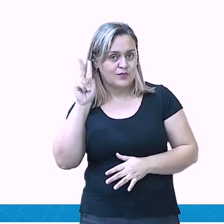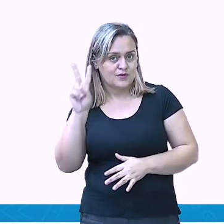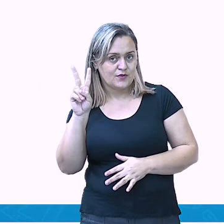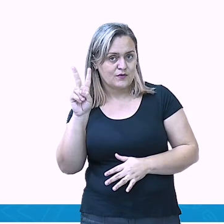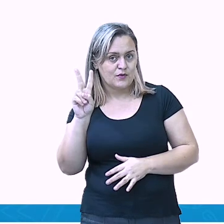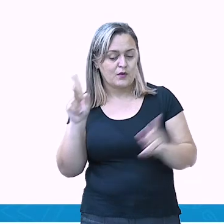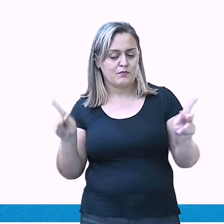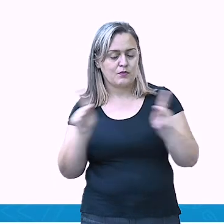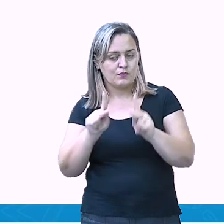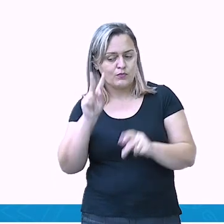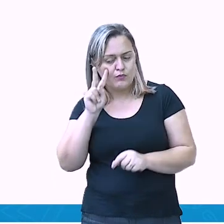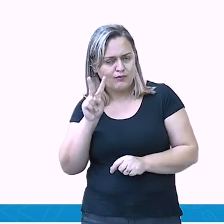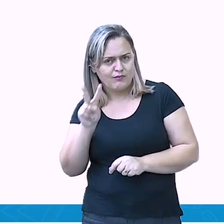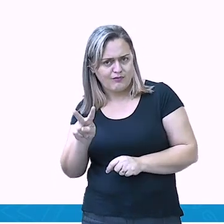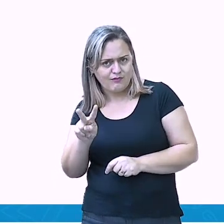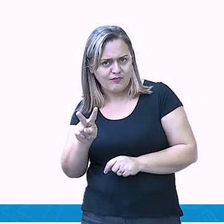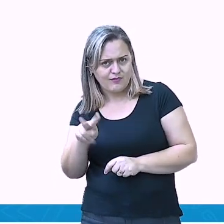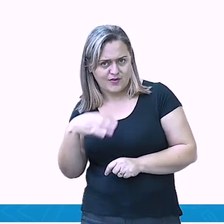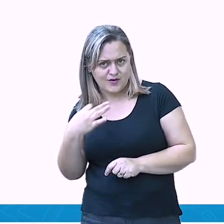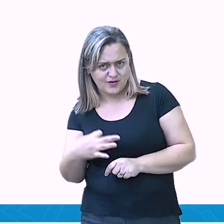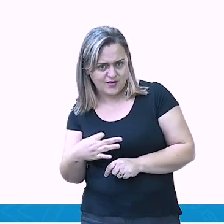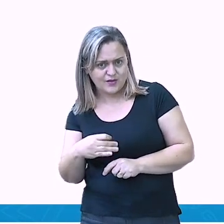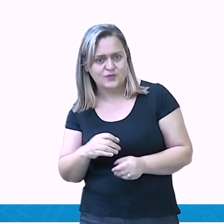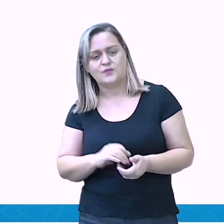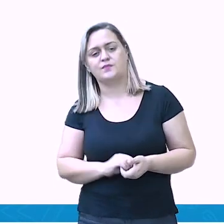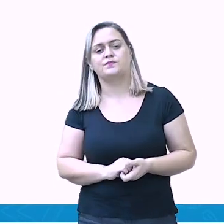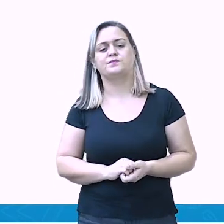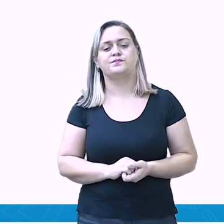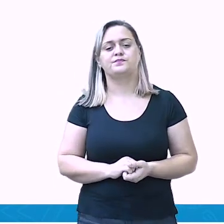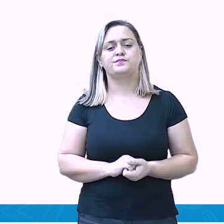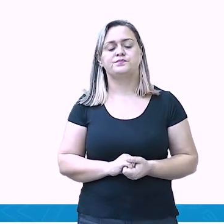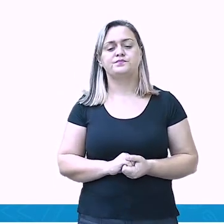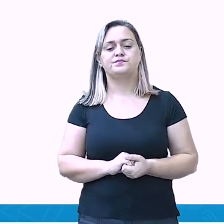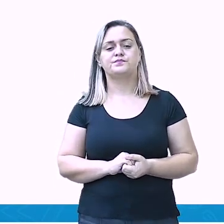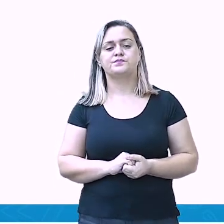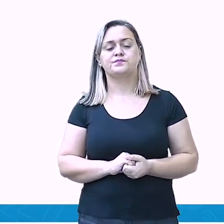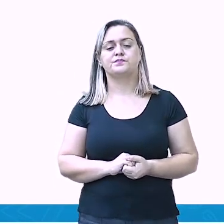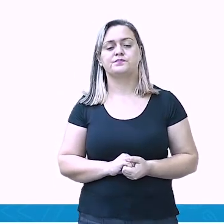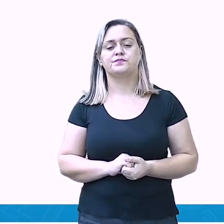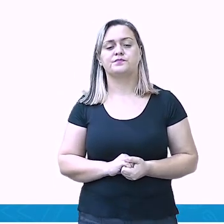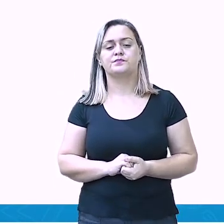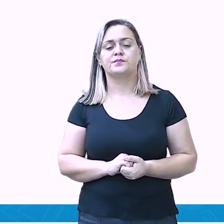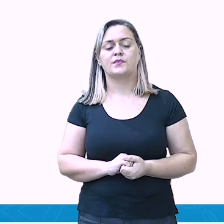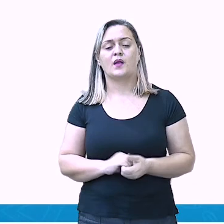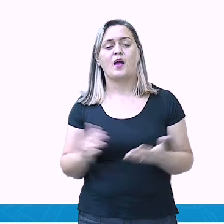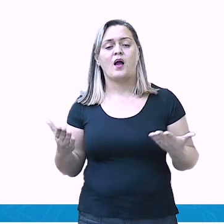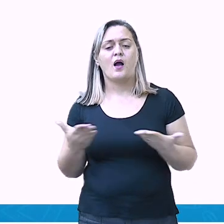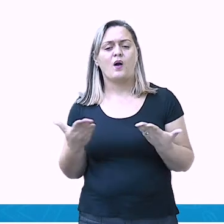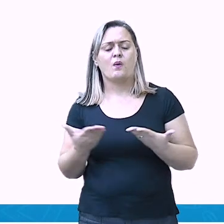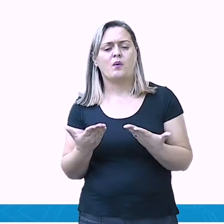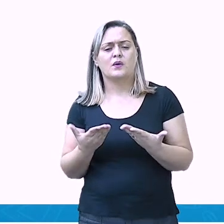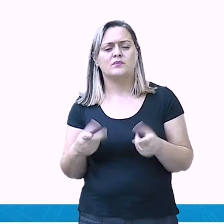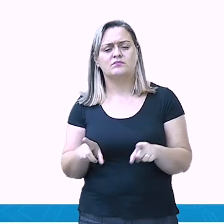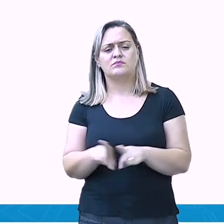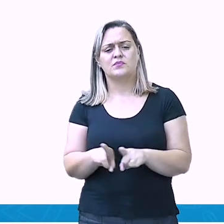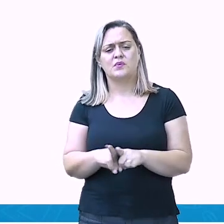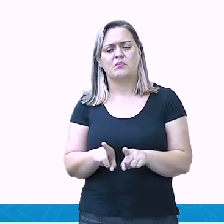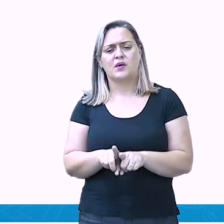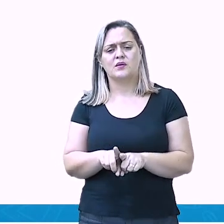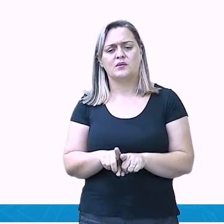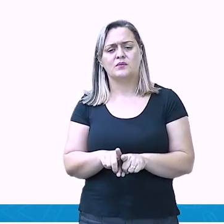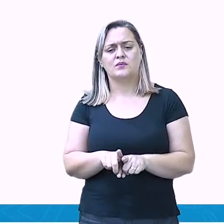de plantas. Certo? Letra D. De que maneira a cidade